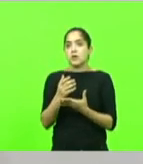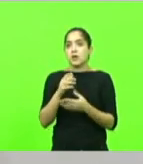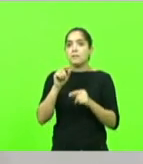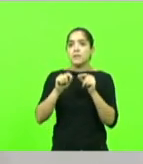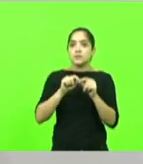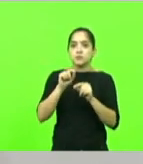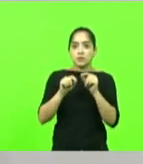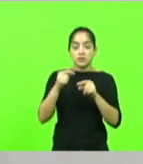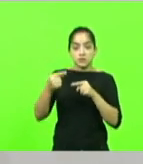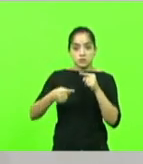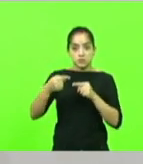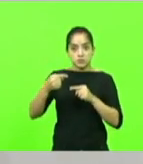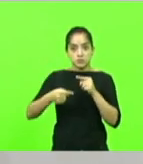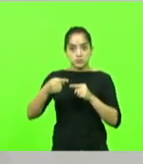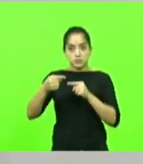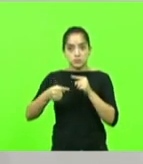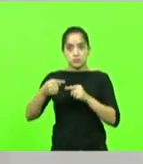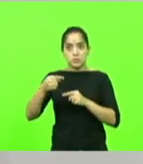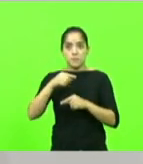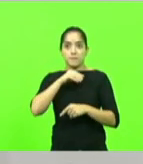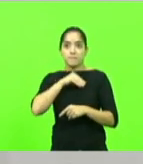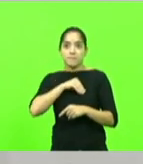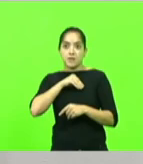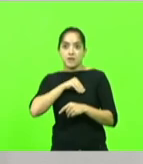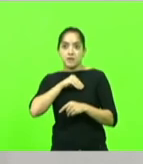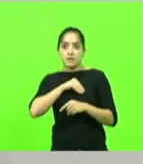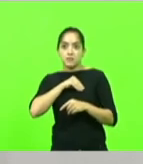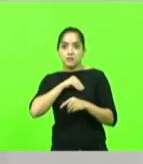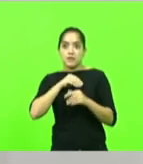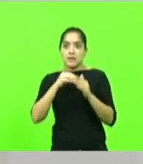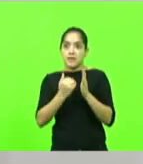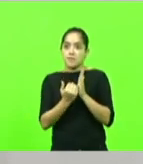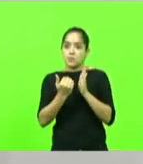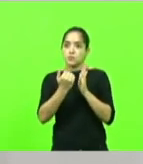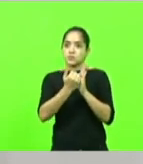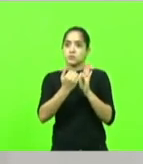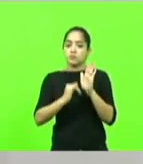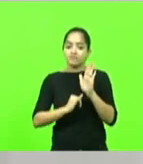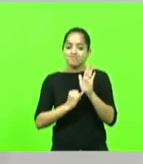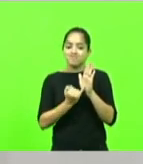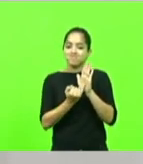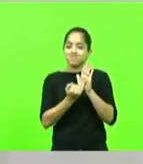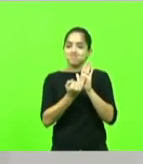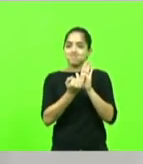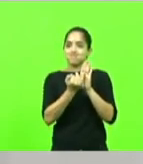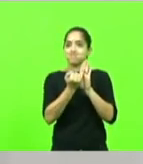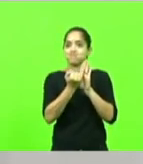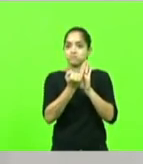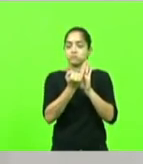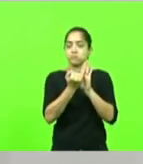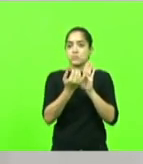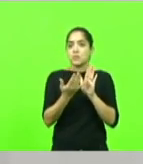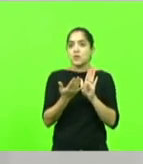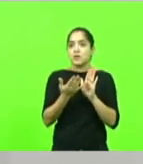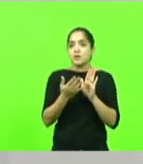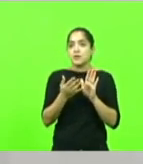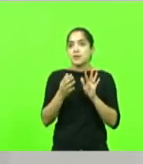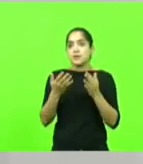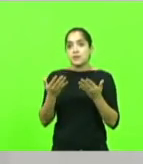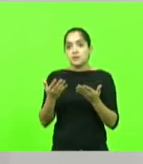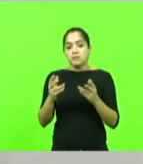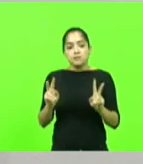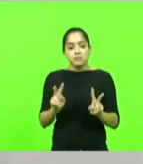debatendo aqui é uma reposição inflacionária. E, de fato, o governo não